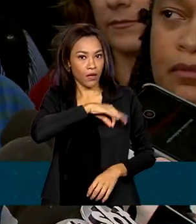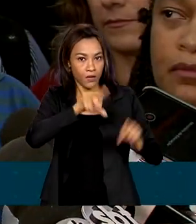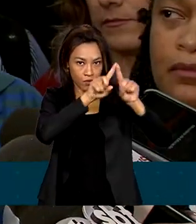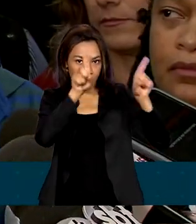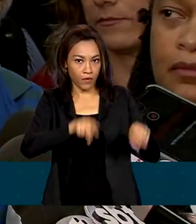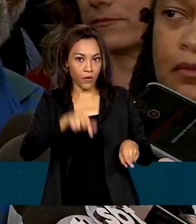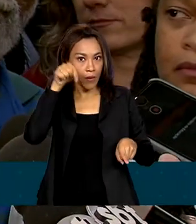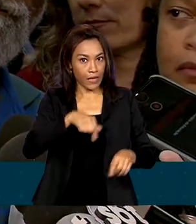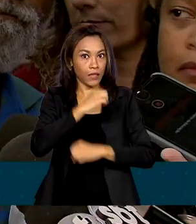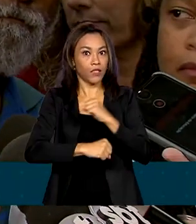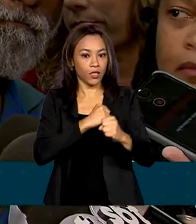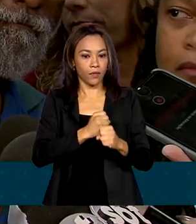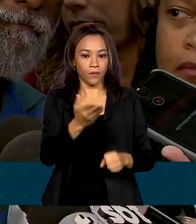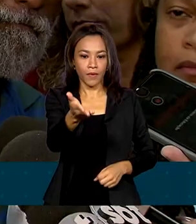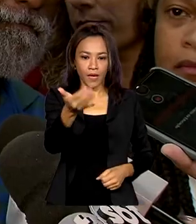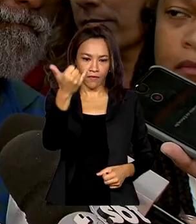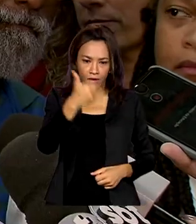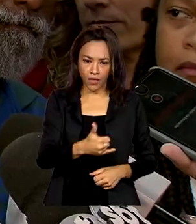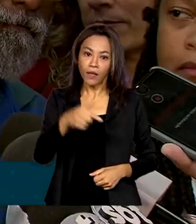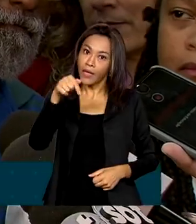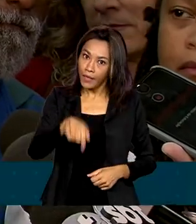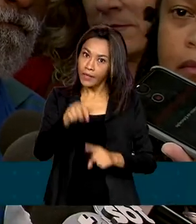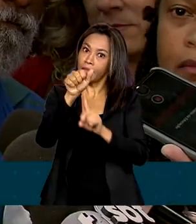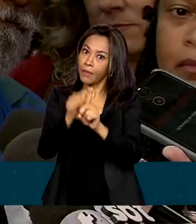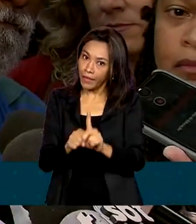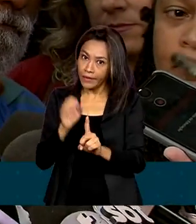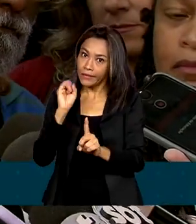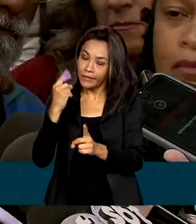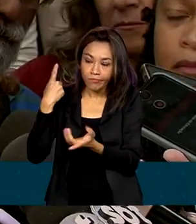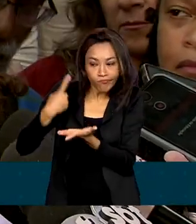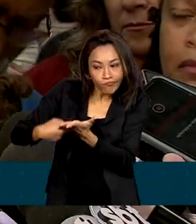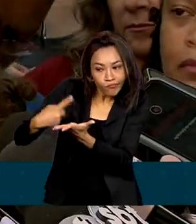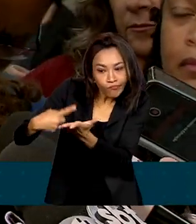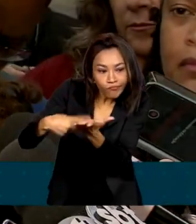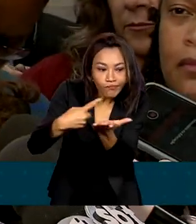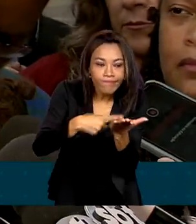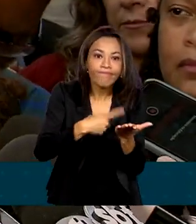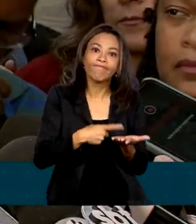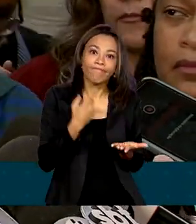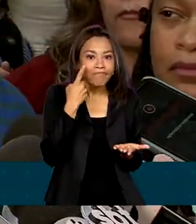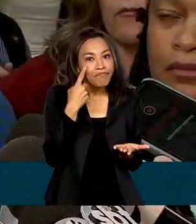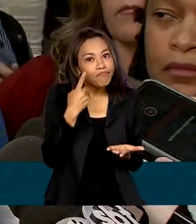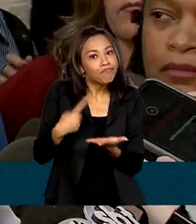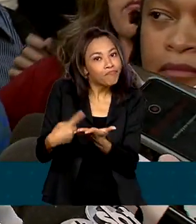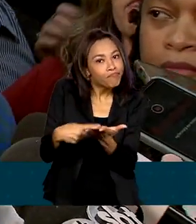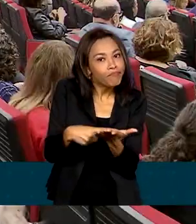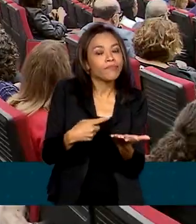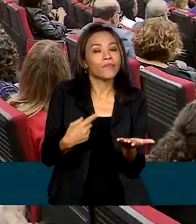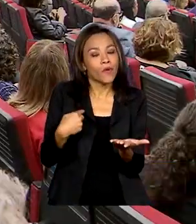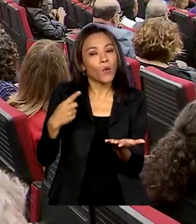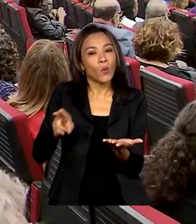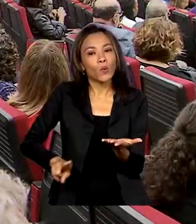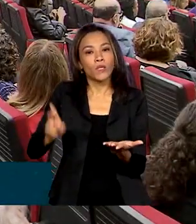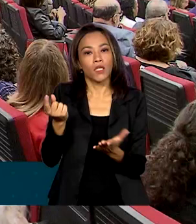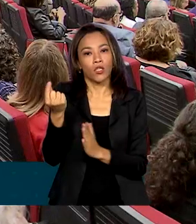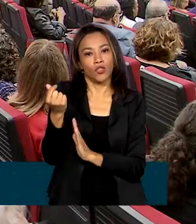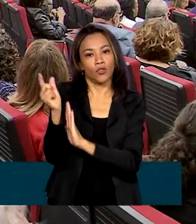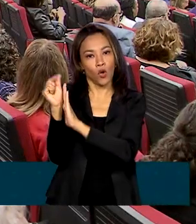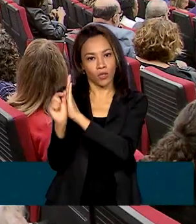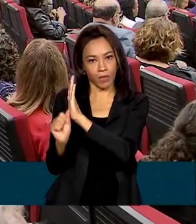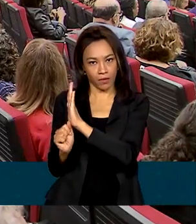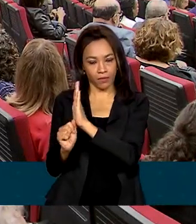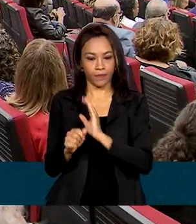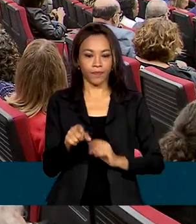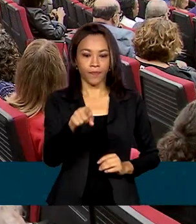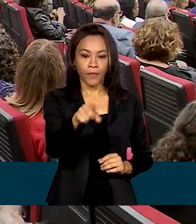pretende anunciar ainda esse mês, se possível, se tiver acordo com eles, um reajuste usando o espaço orçamentário que existe. Na solenidade, foi